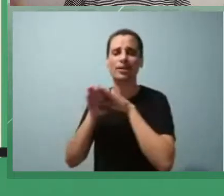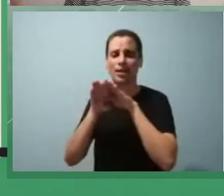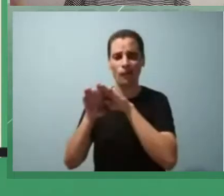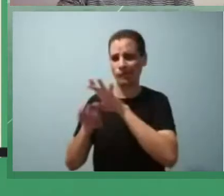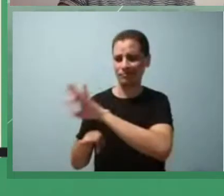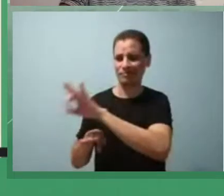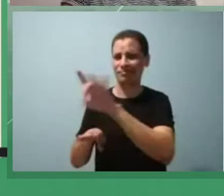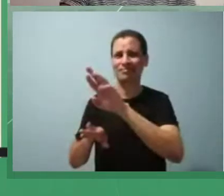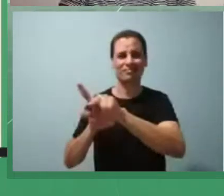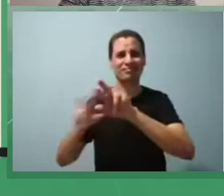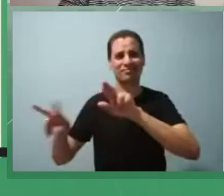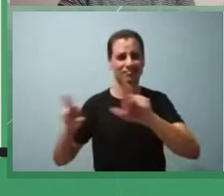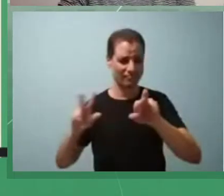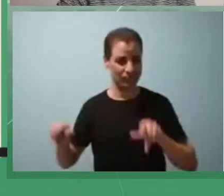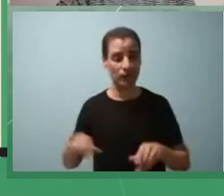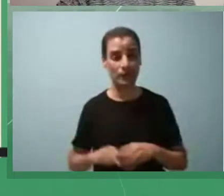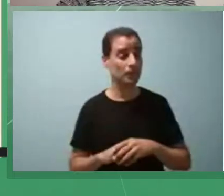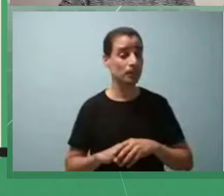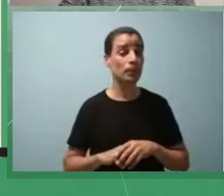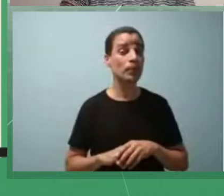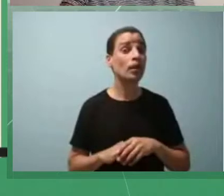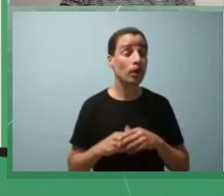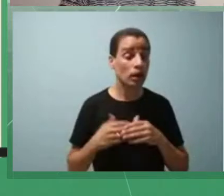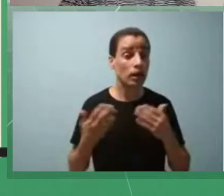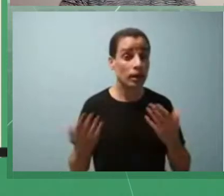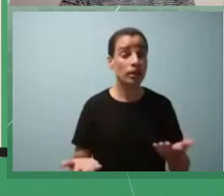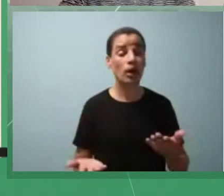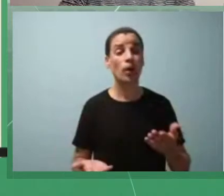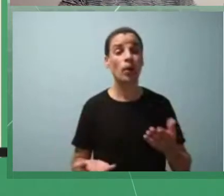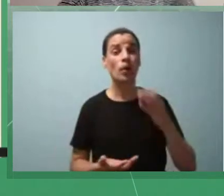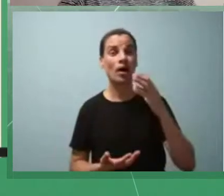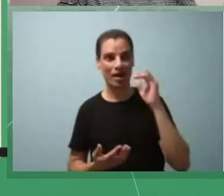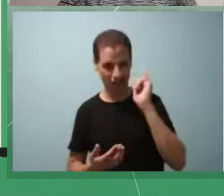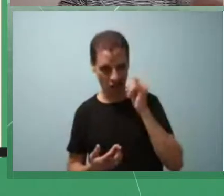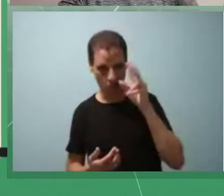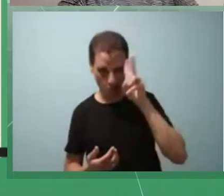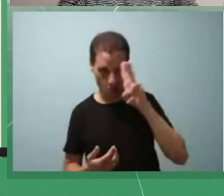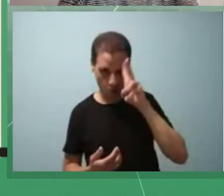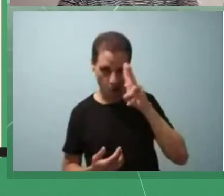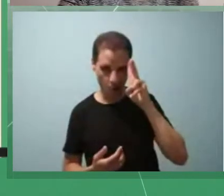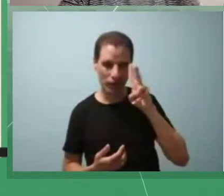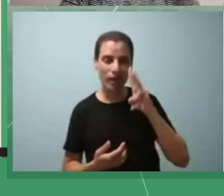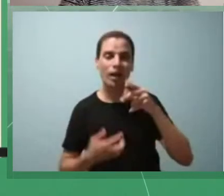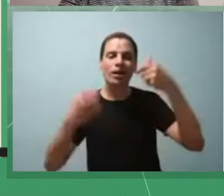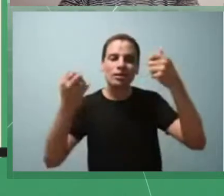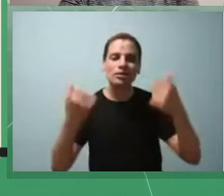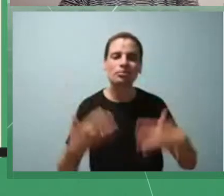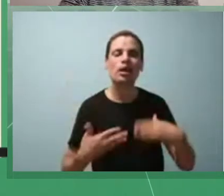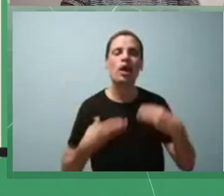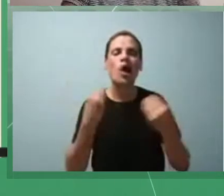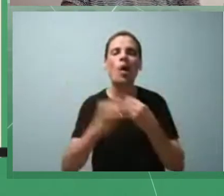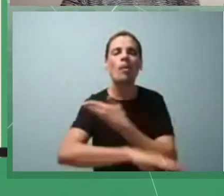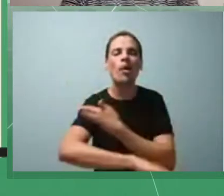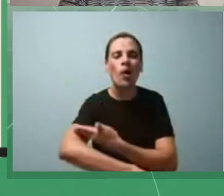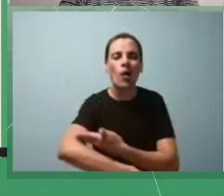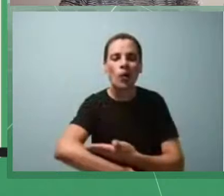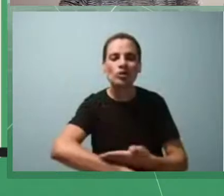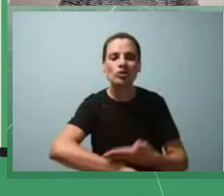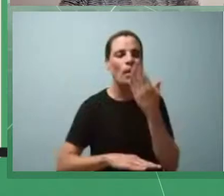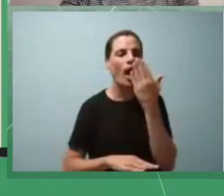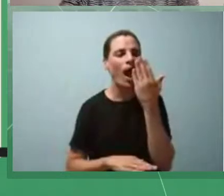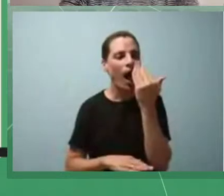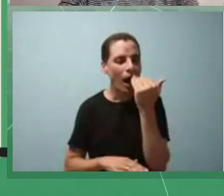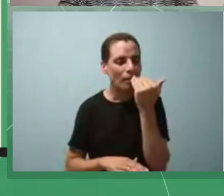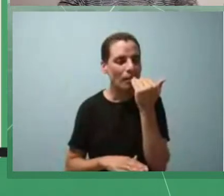então é uma crônica que a partir do momento que ela coloca os hábitos ali alimentares de um